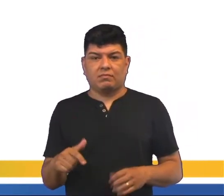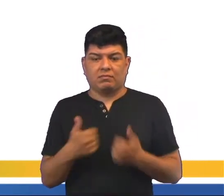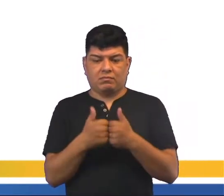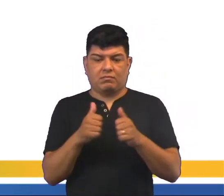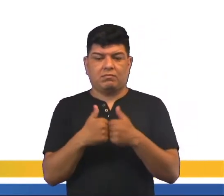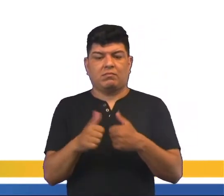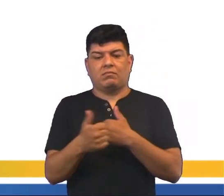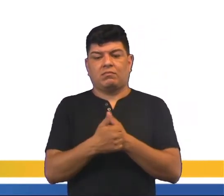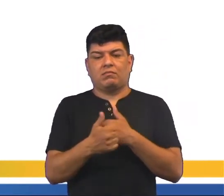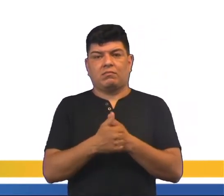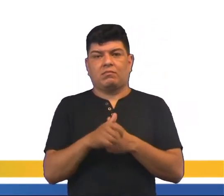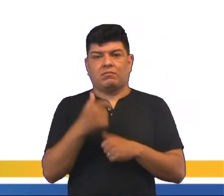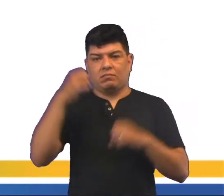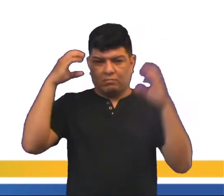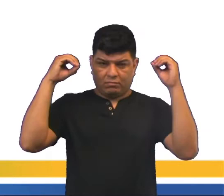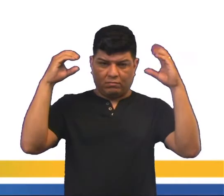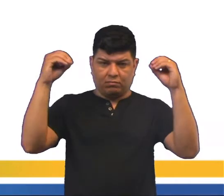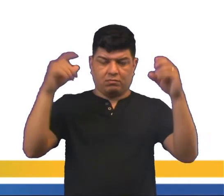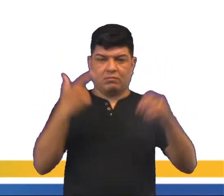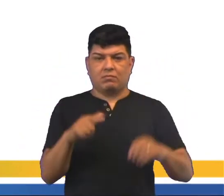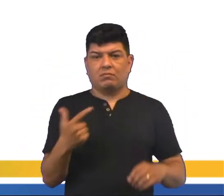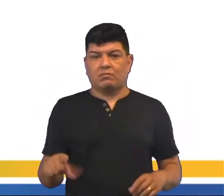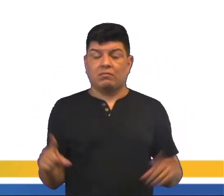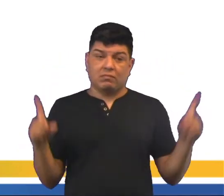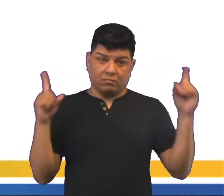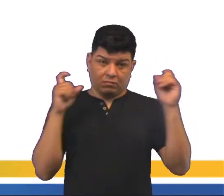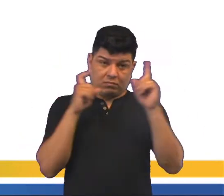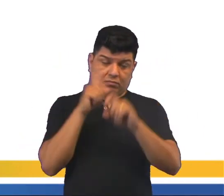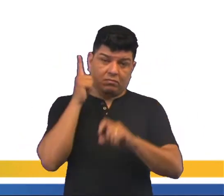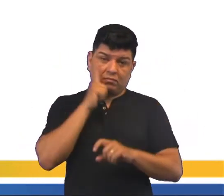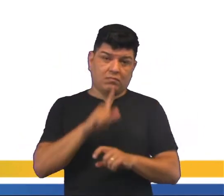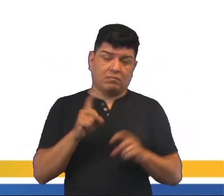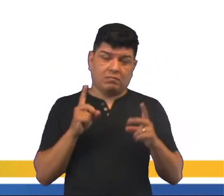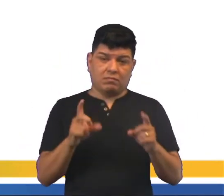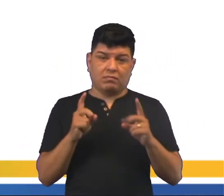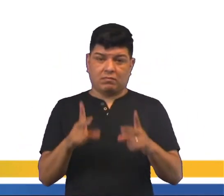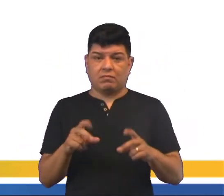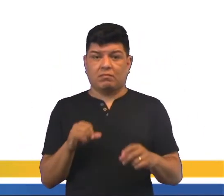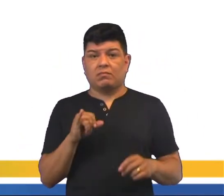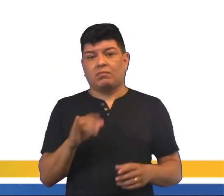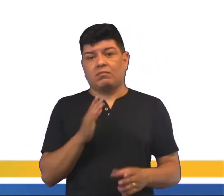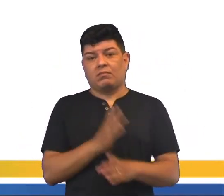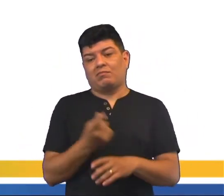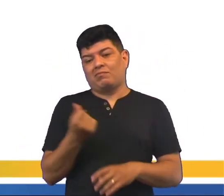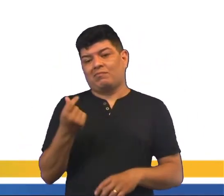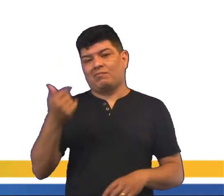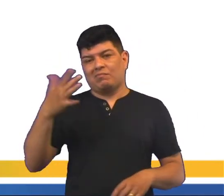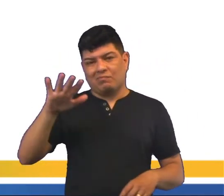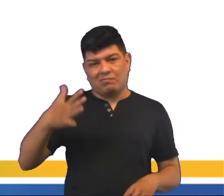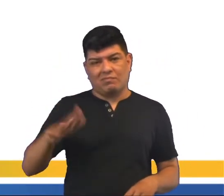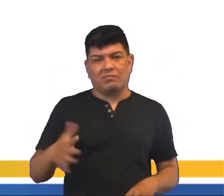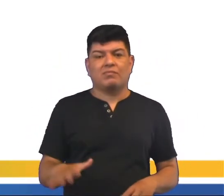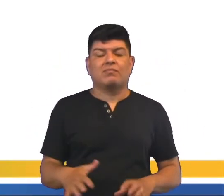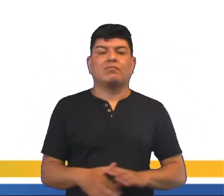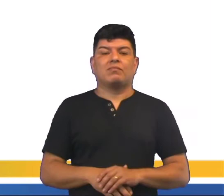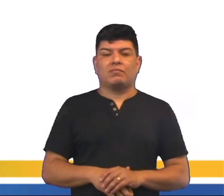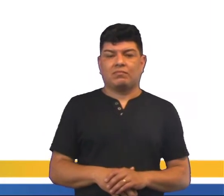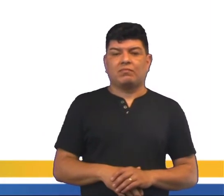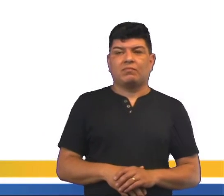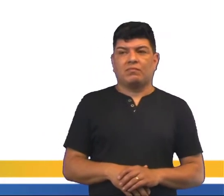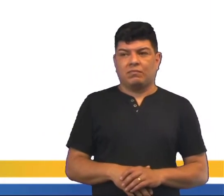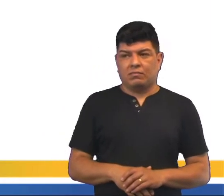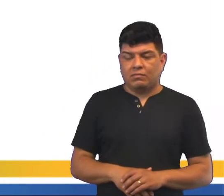não passa próximo, não tem iluminação, dificilmente você vai conseguir vender. E se vender, vai ser por um preço bem mais baixo.